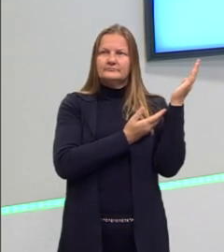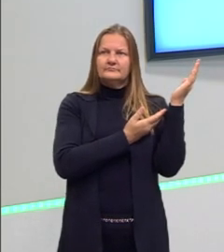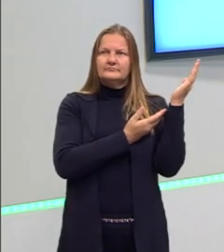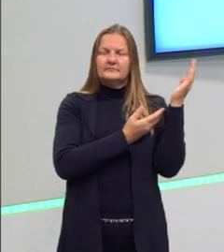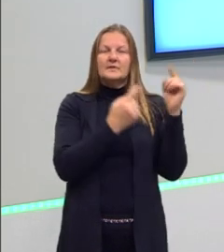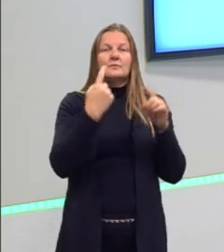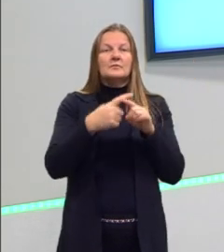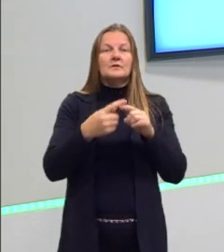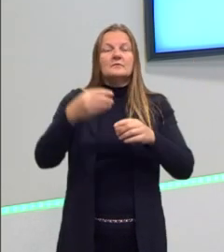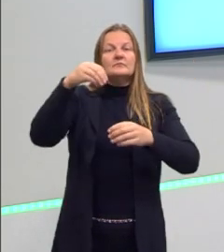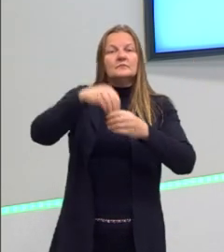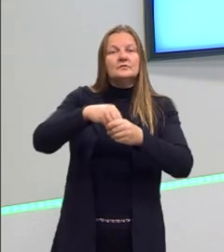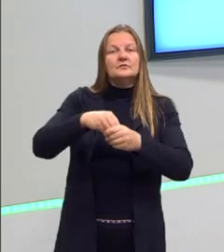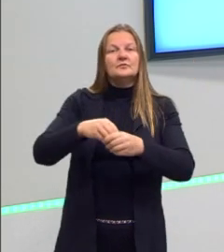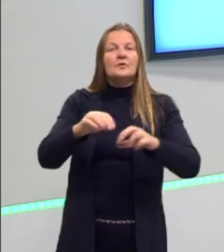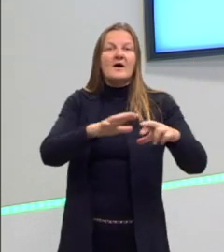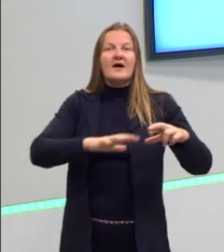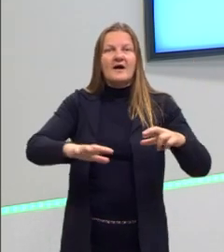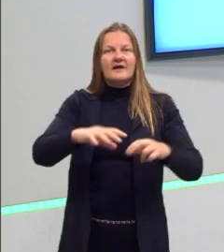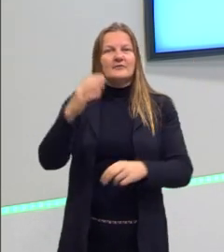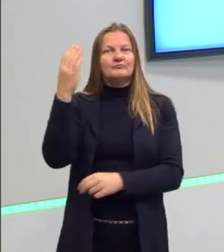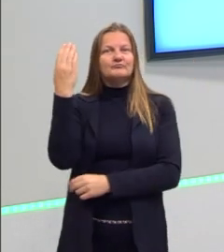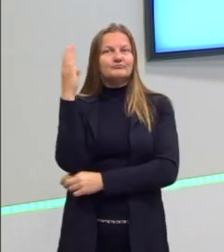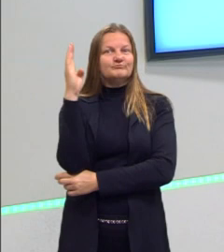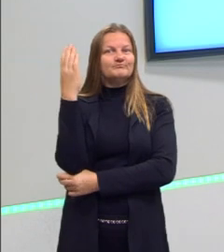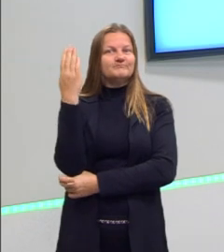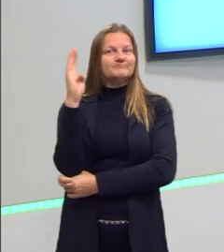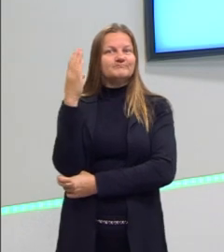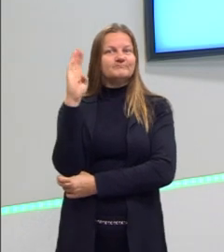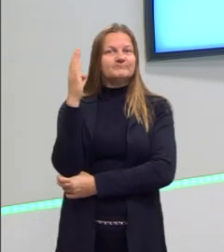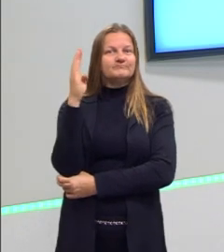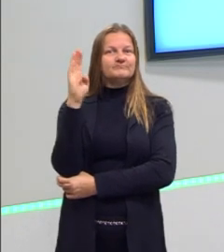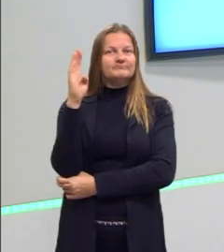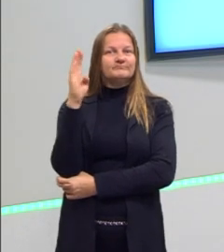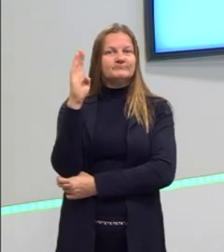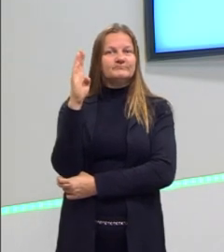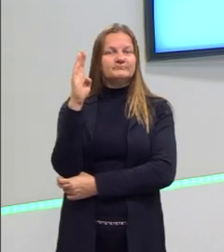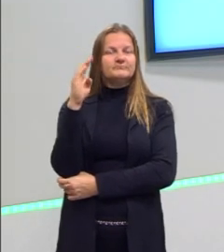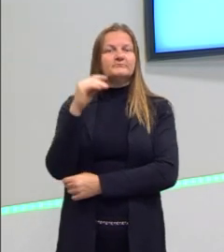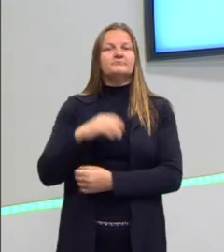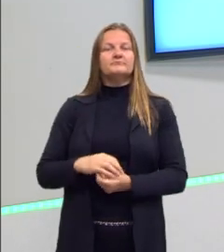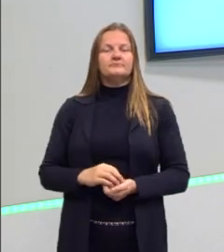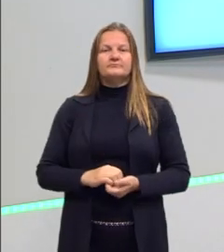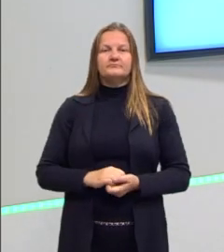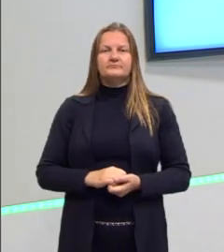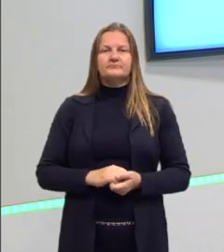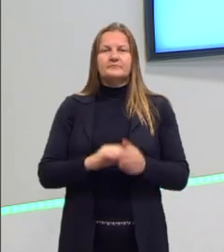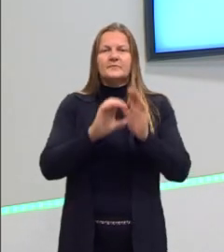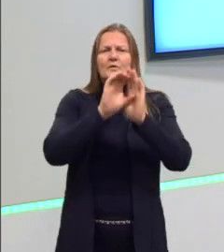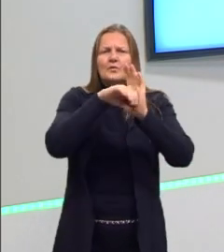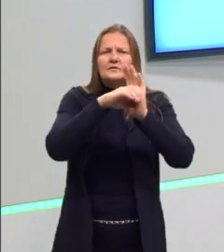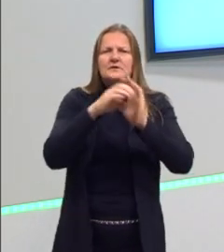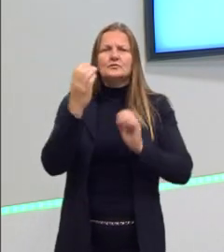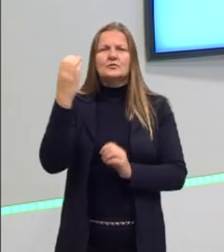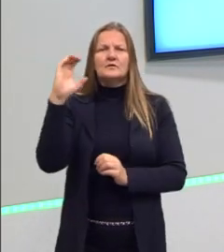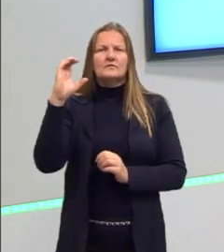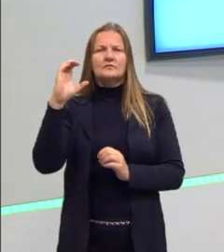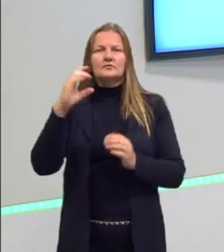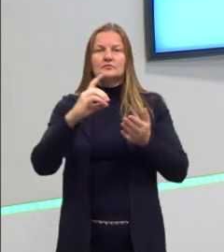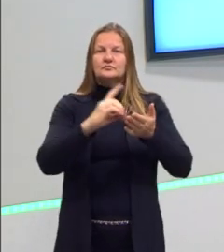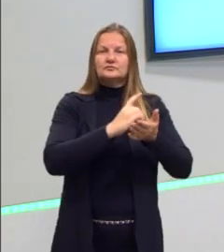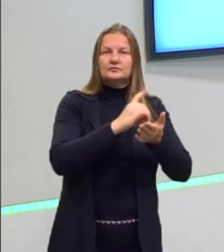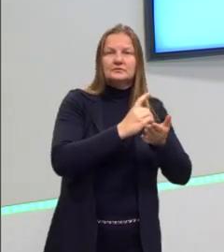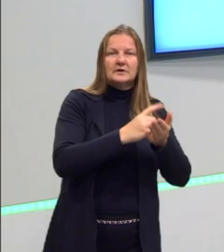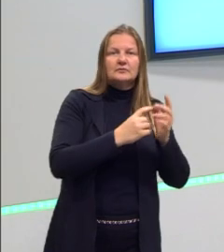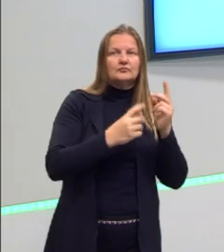biologia, nós estamos atentando ao conceito de evolução biológica. Porque evolução, lá no dicionário, a gente